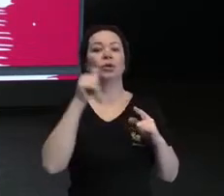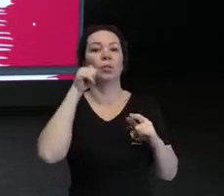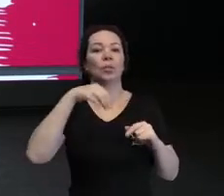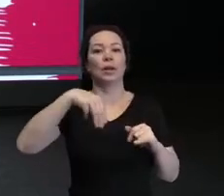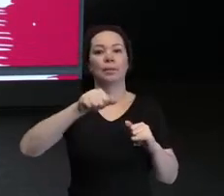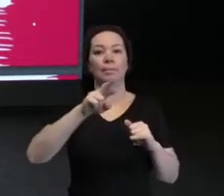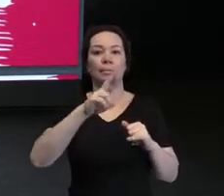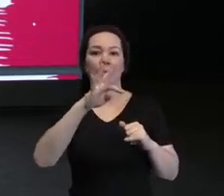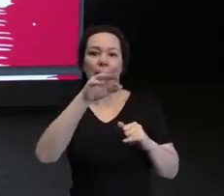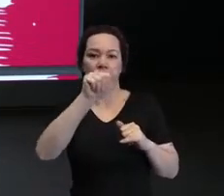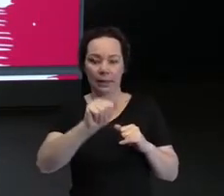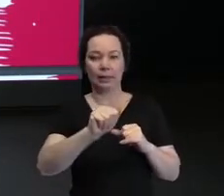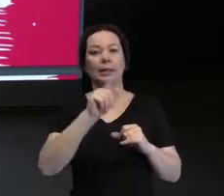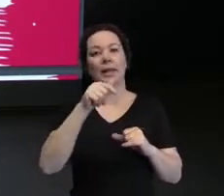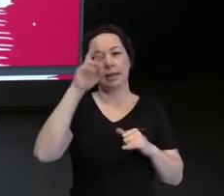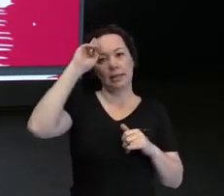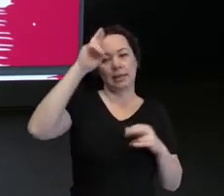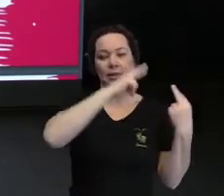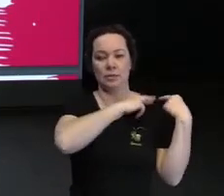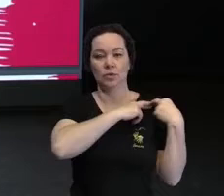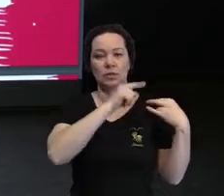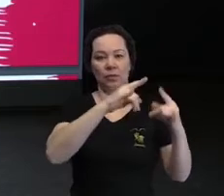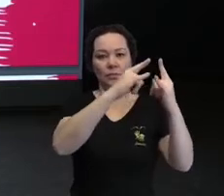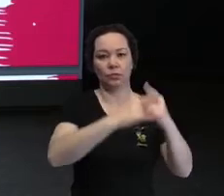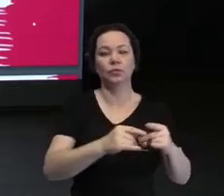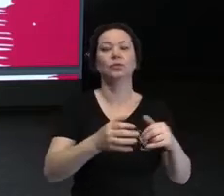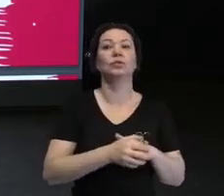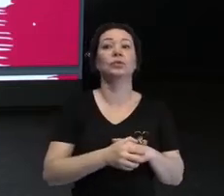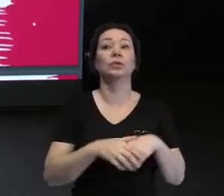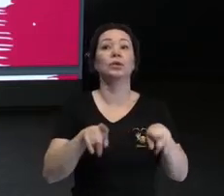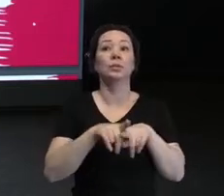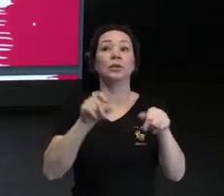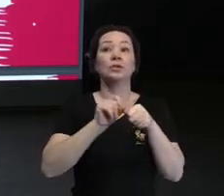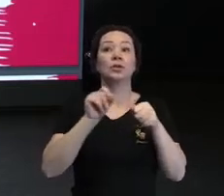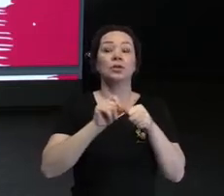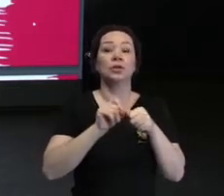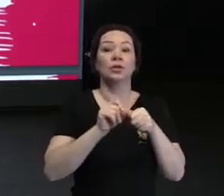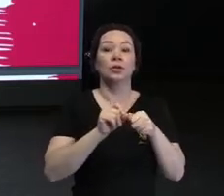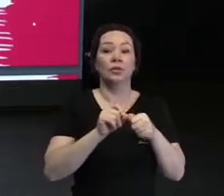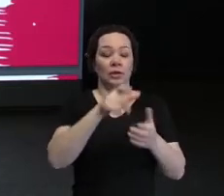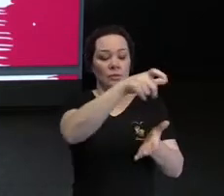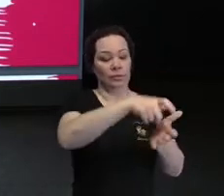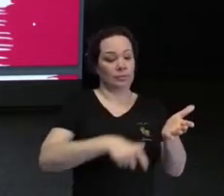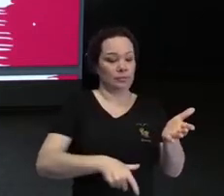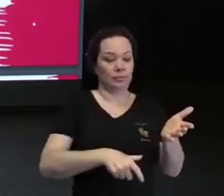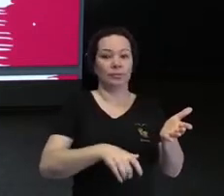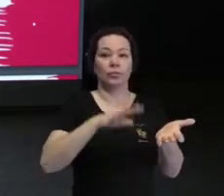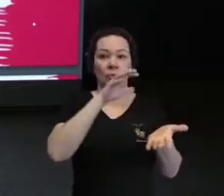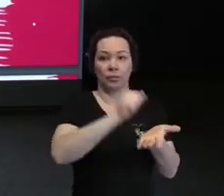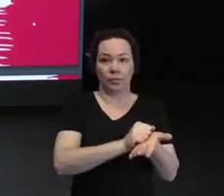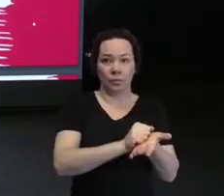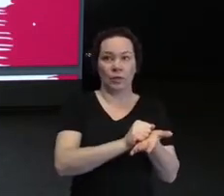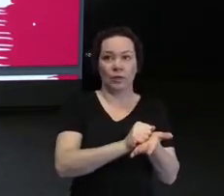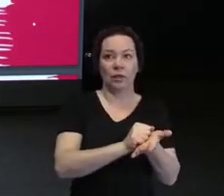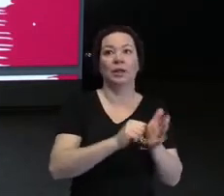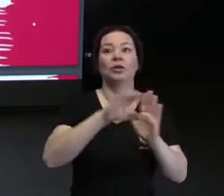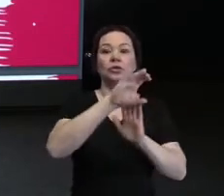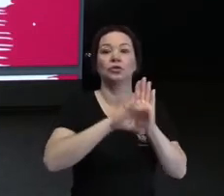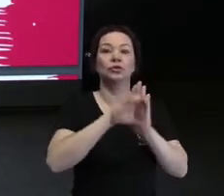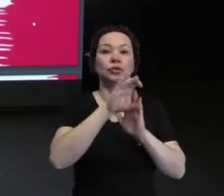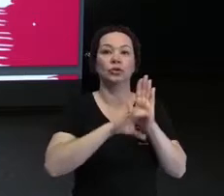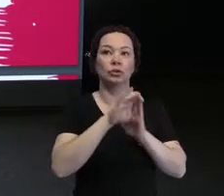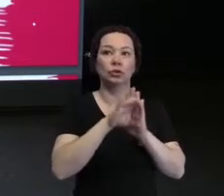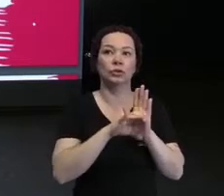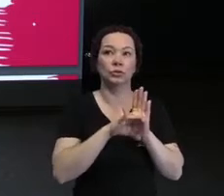que é uma pessoa de referência também super importante, onde a gente fez a ficha de cadastro para um dia de cadastro de currículos em